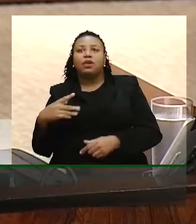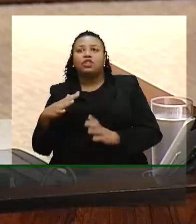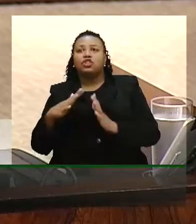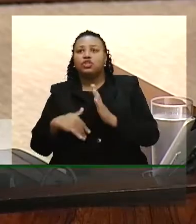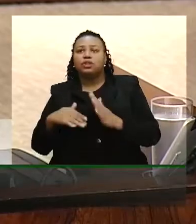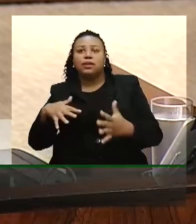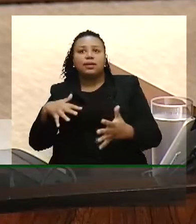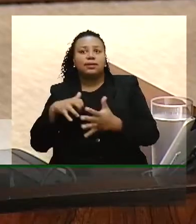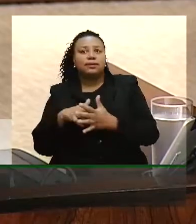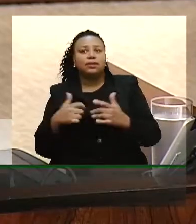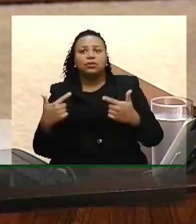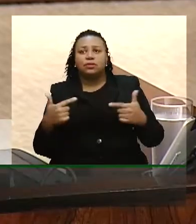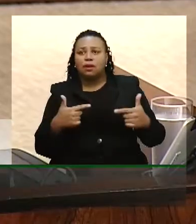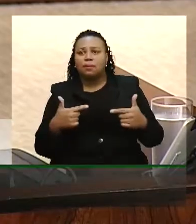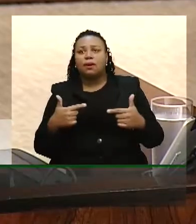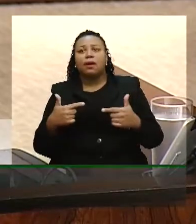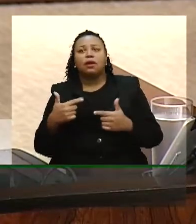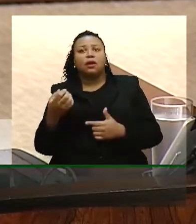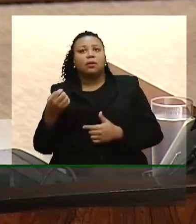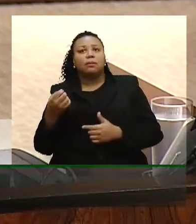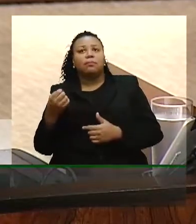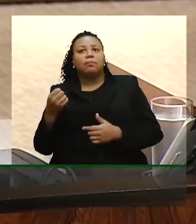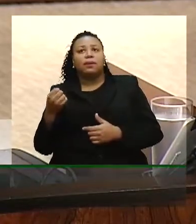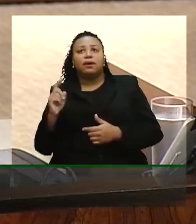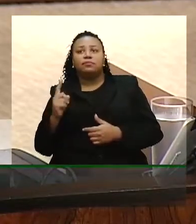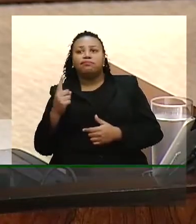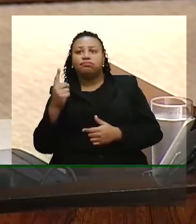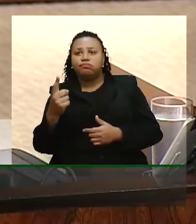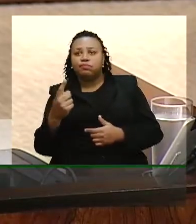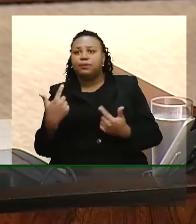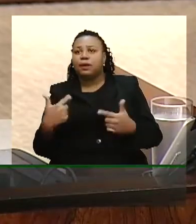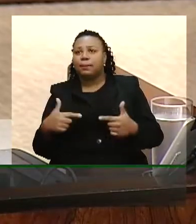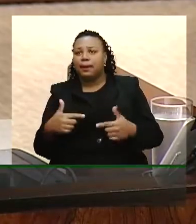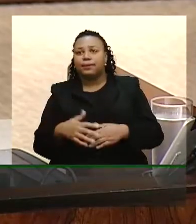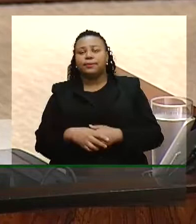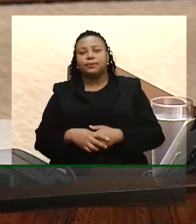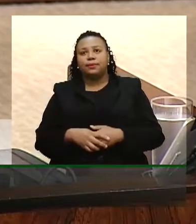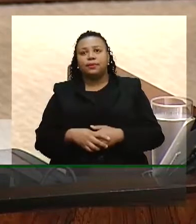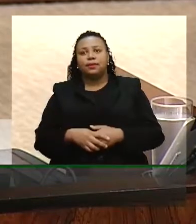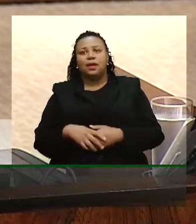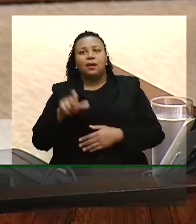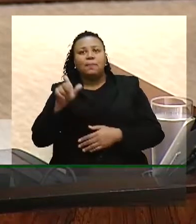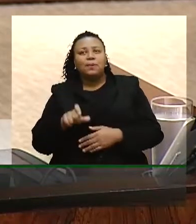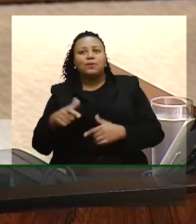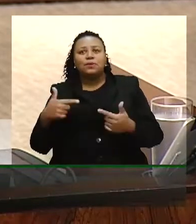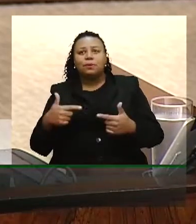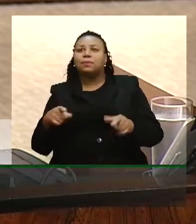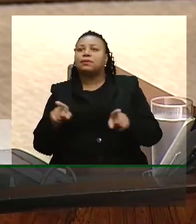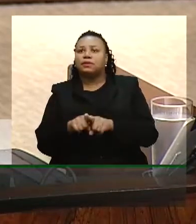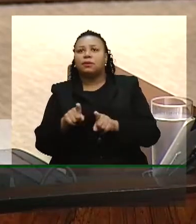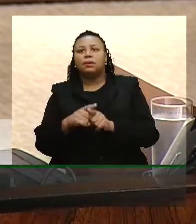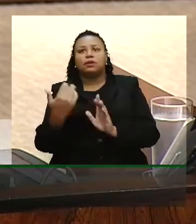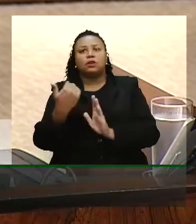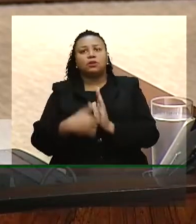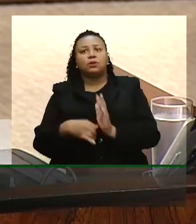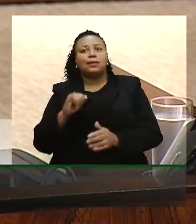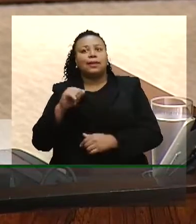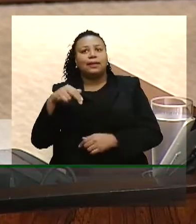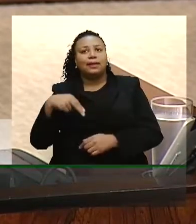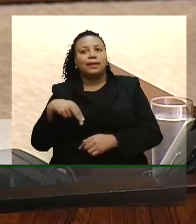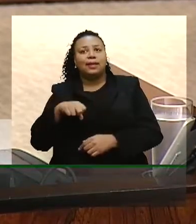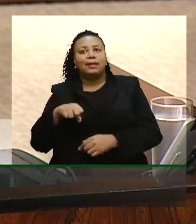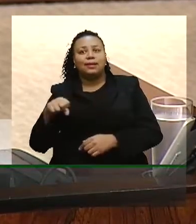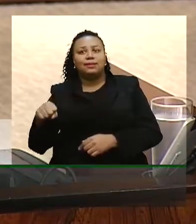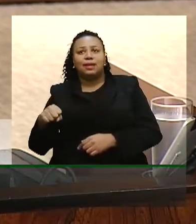acidente de trabalho no deslocamento para o serviço. O trabalhador também terá que descontar o INSS do